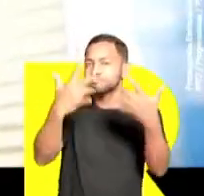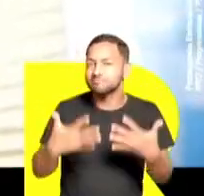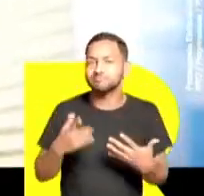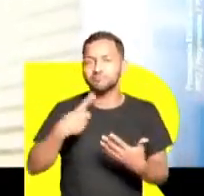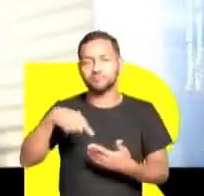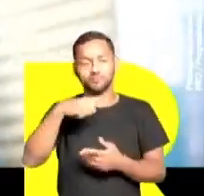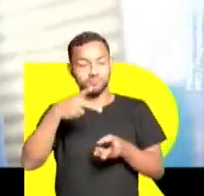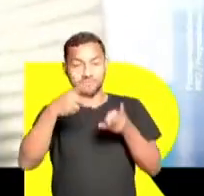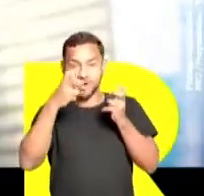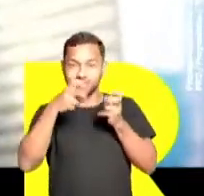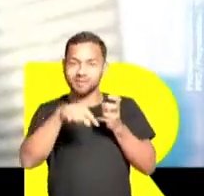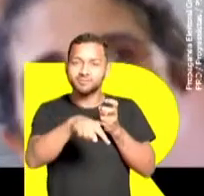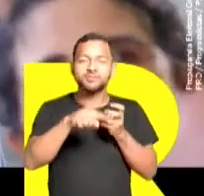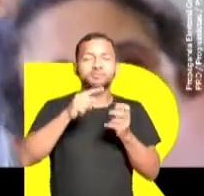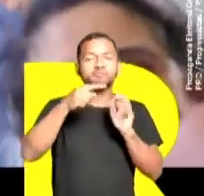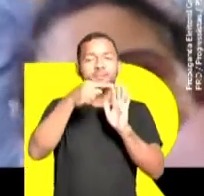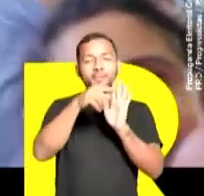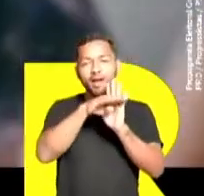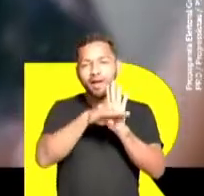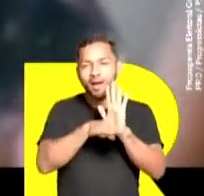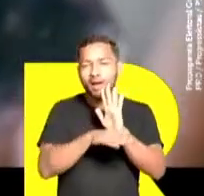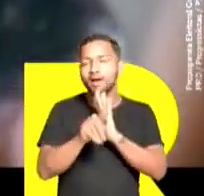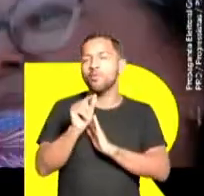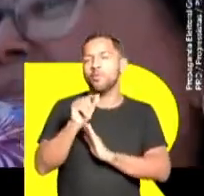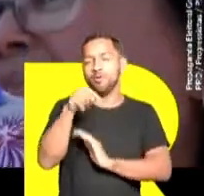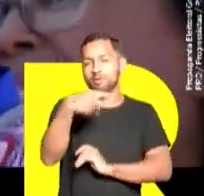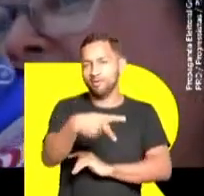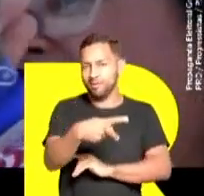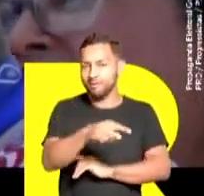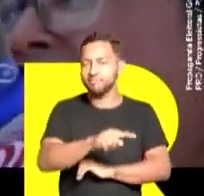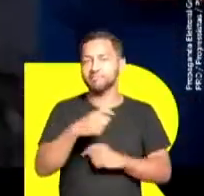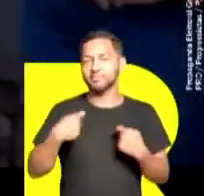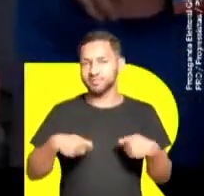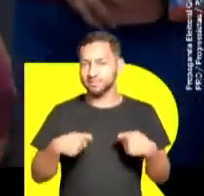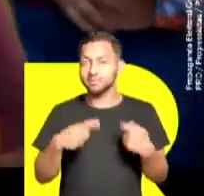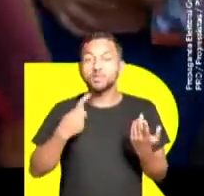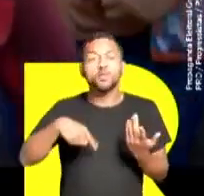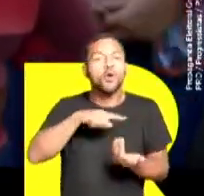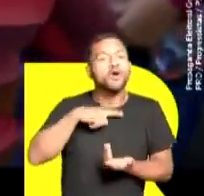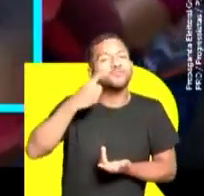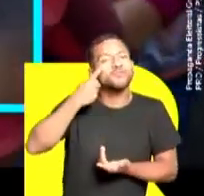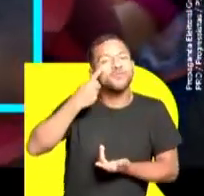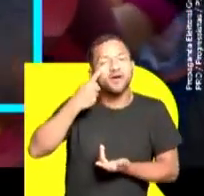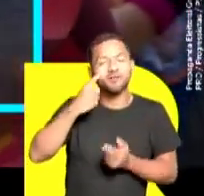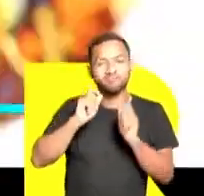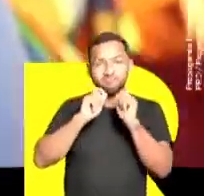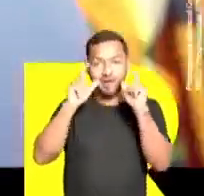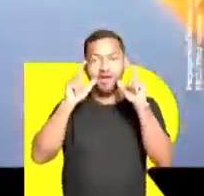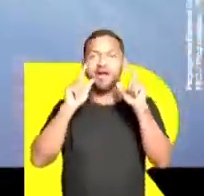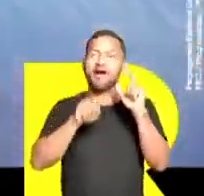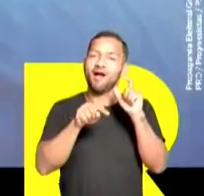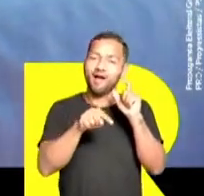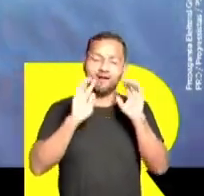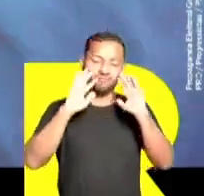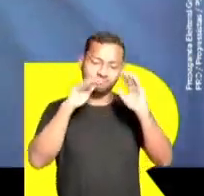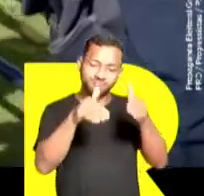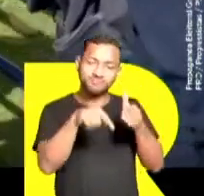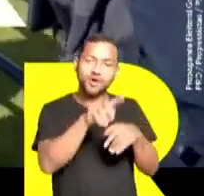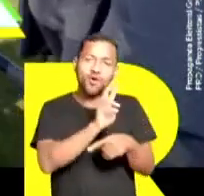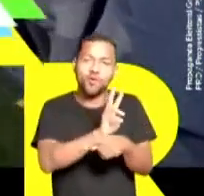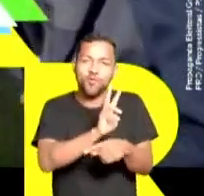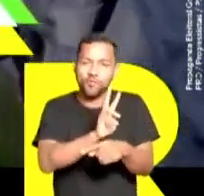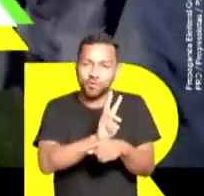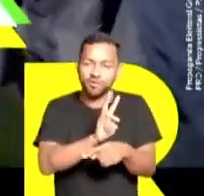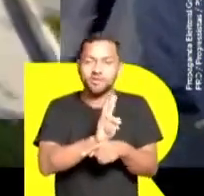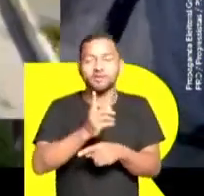vê as questões daquela comunidade. E aí, você tem despertado a questão de